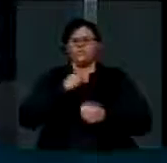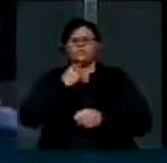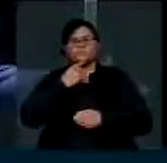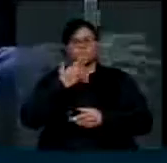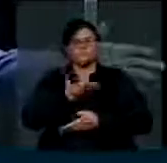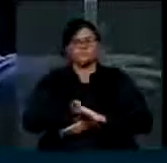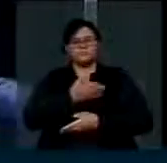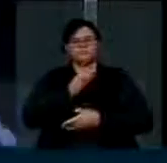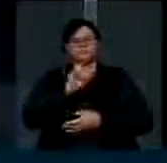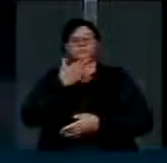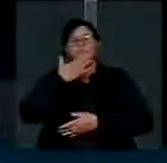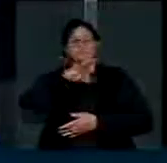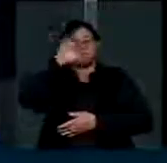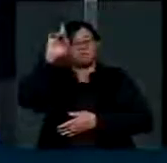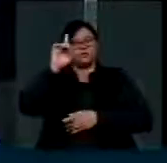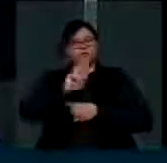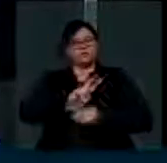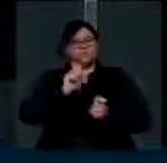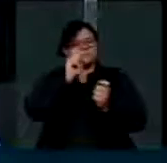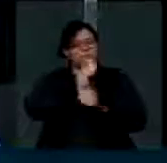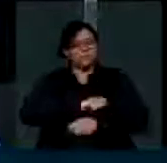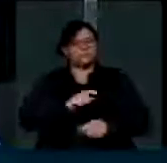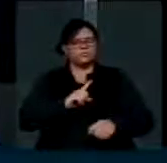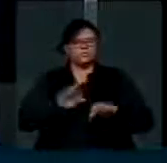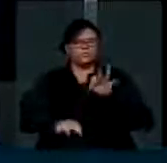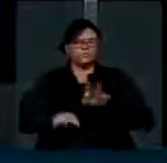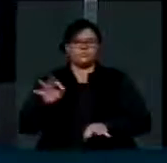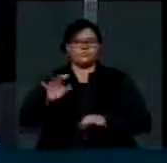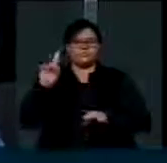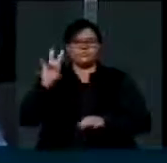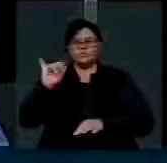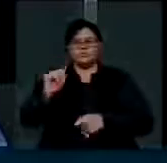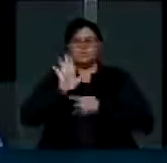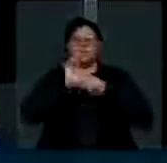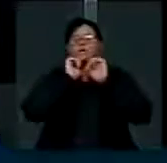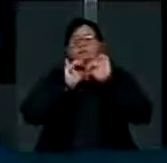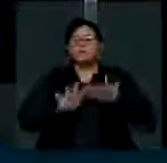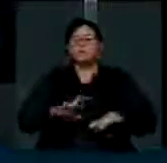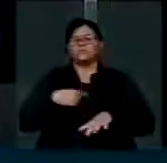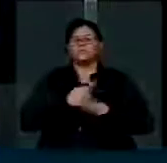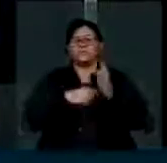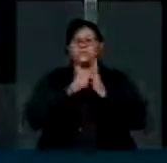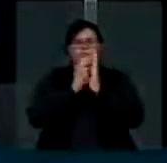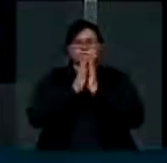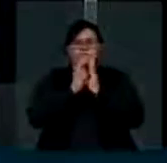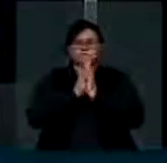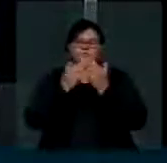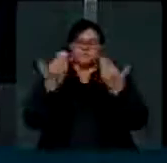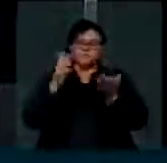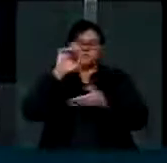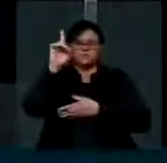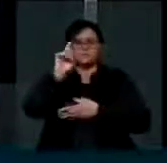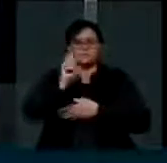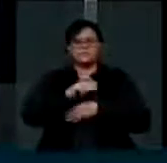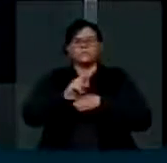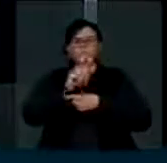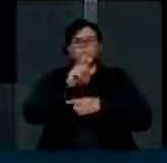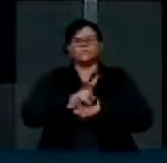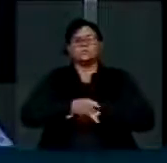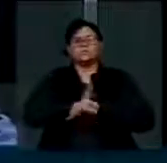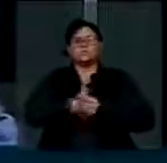resta apenas pedir a Deus proteção. E, sendo justo, Ele tem atendido as nossas orações. Então, que Deus possa proteger